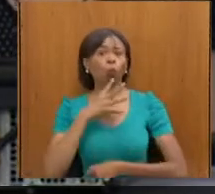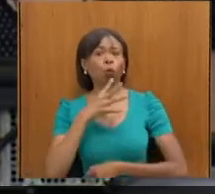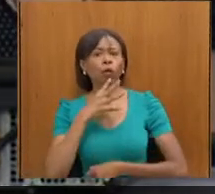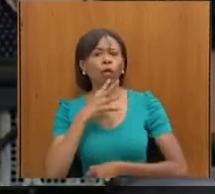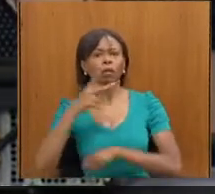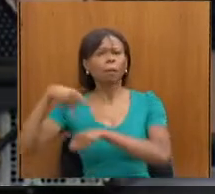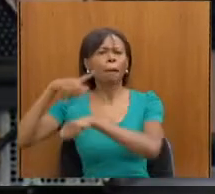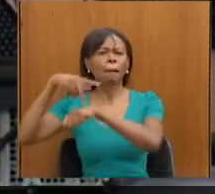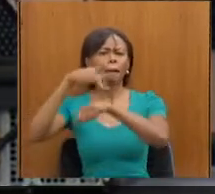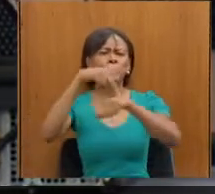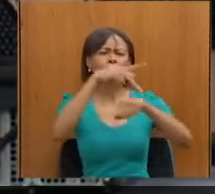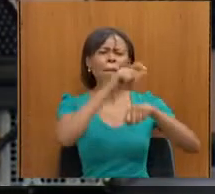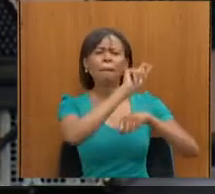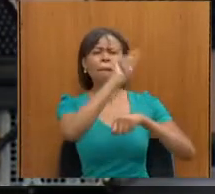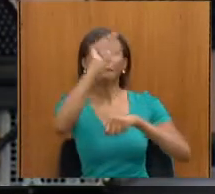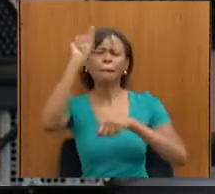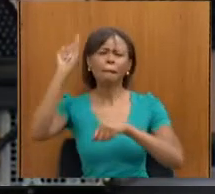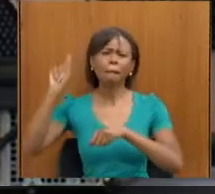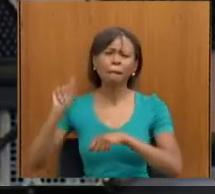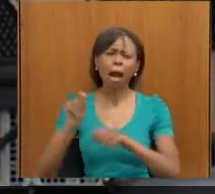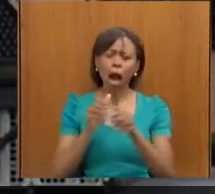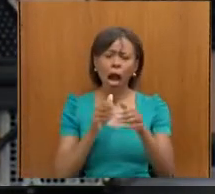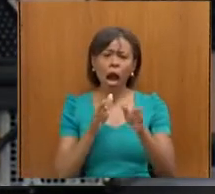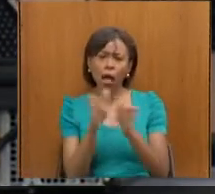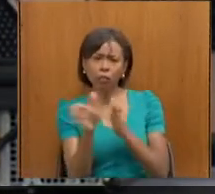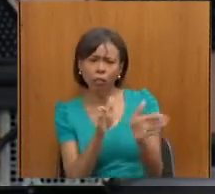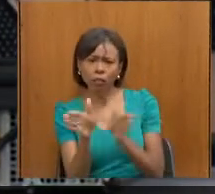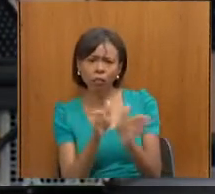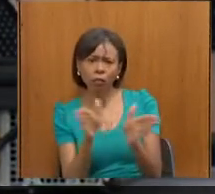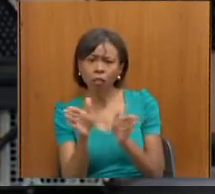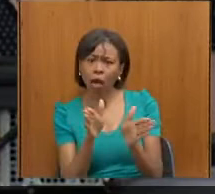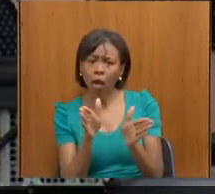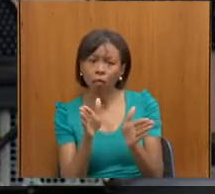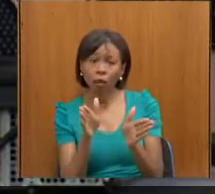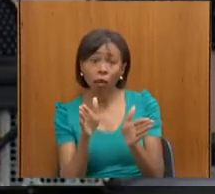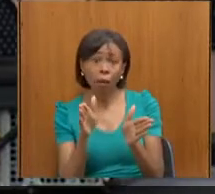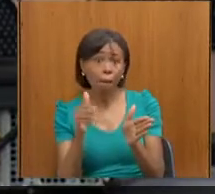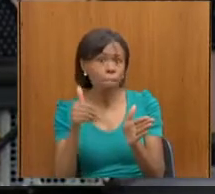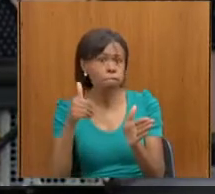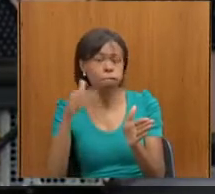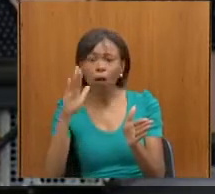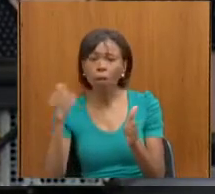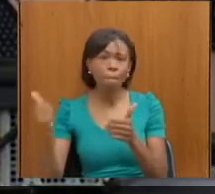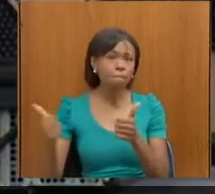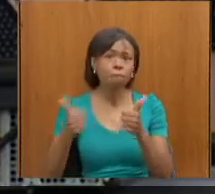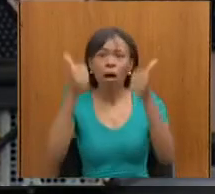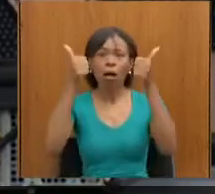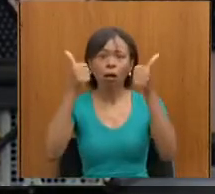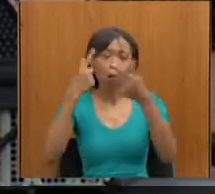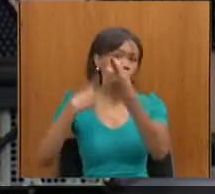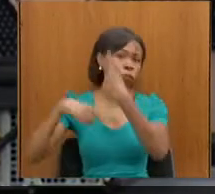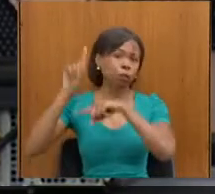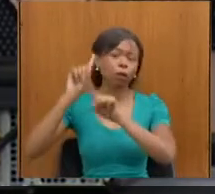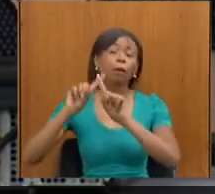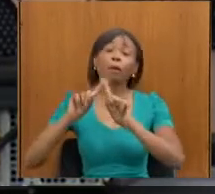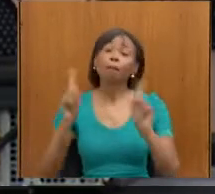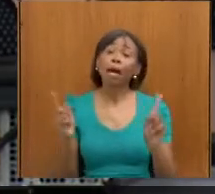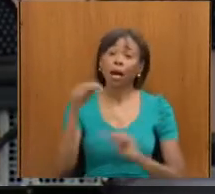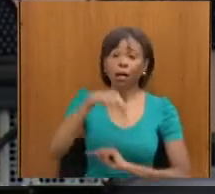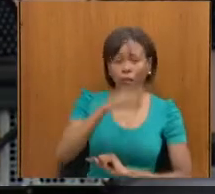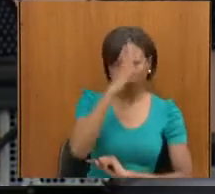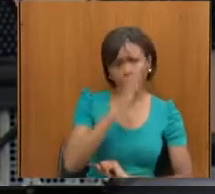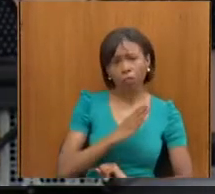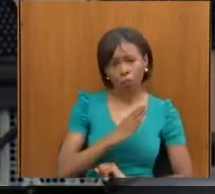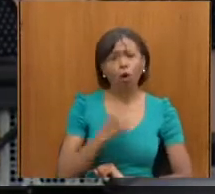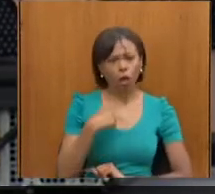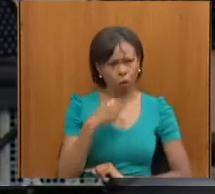acessibilidade em outros países estão um pouco à frente daqui, mas eu vejo melhora aqui no Brasil, aqui